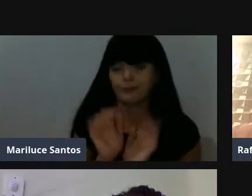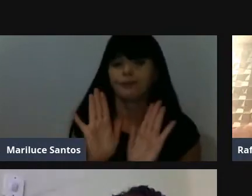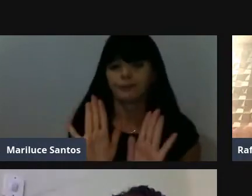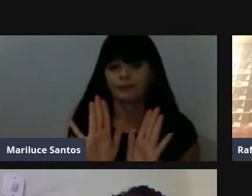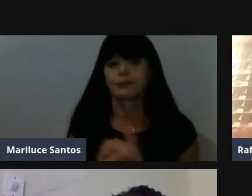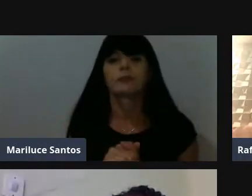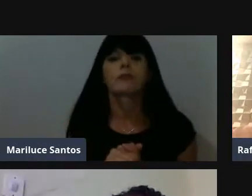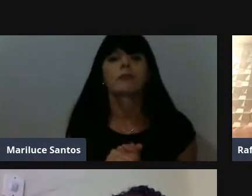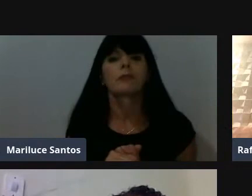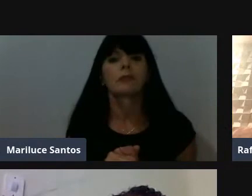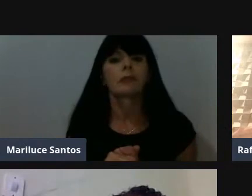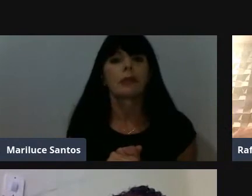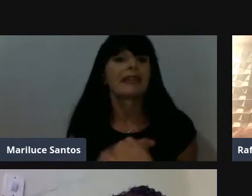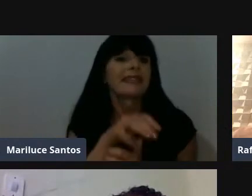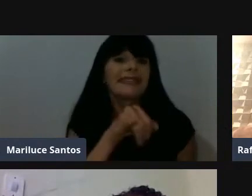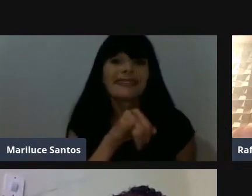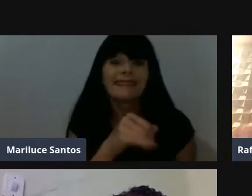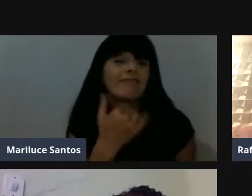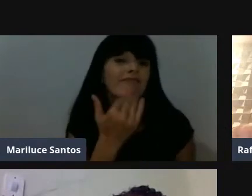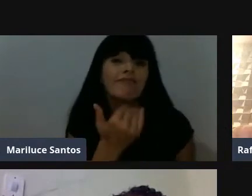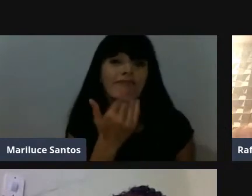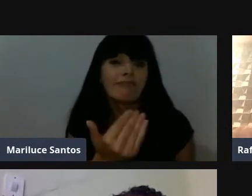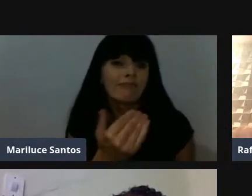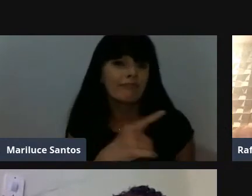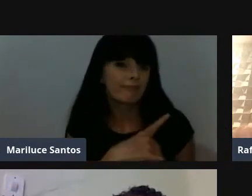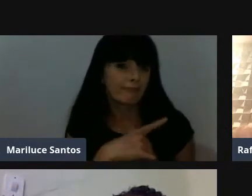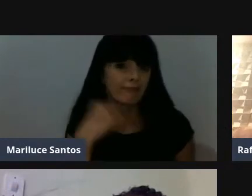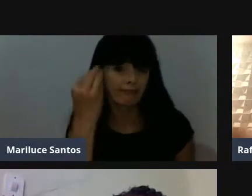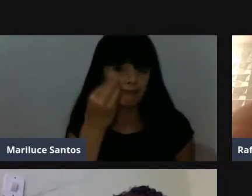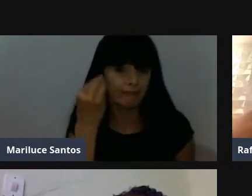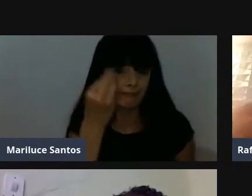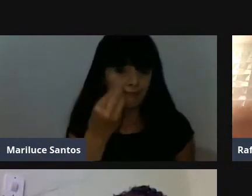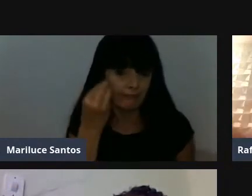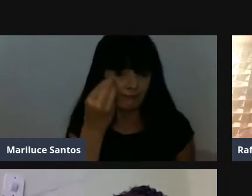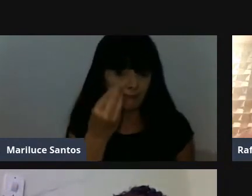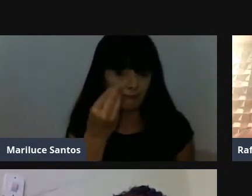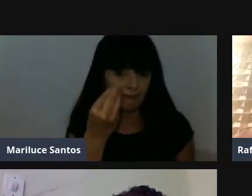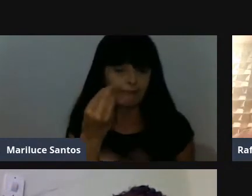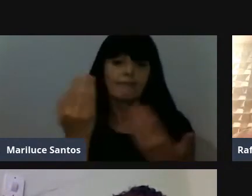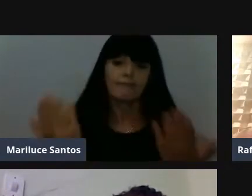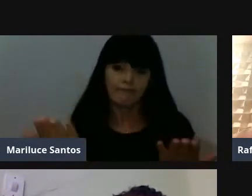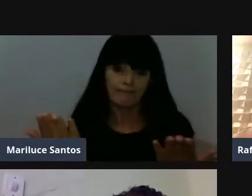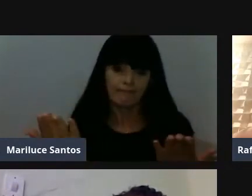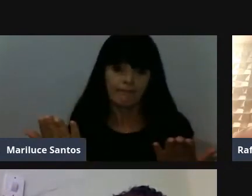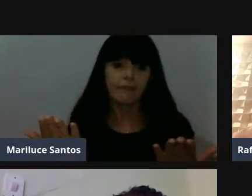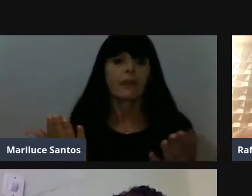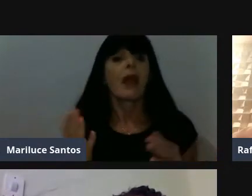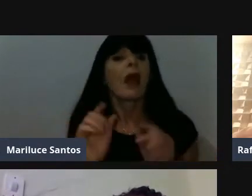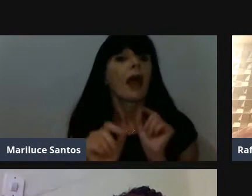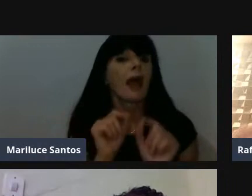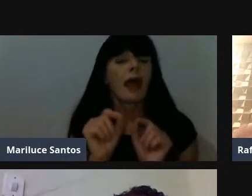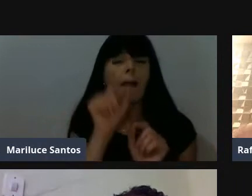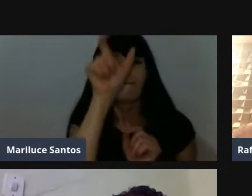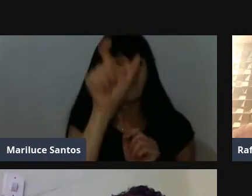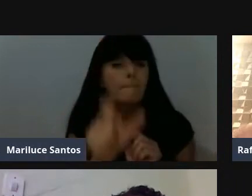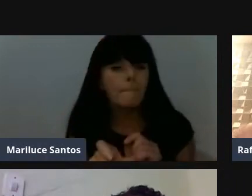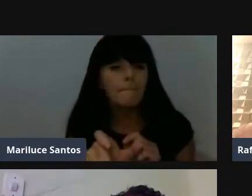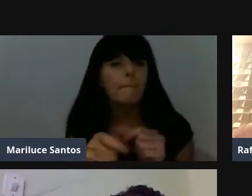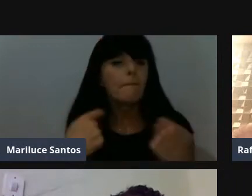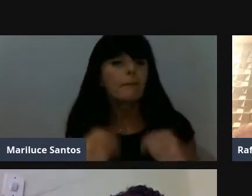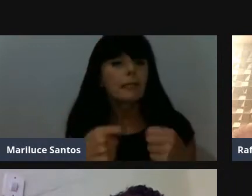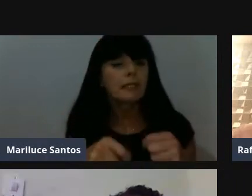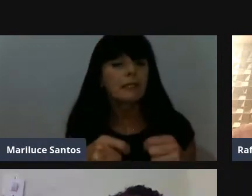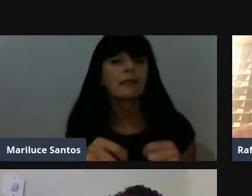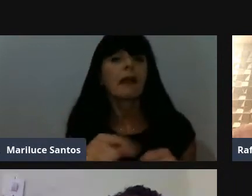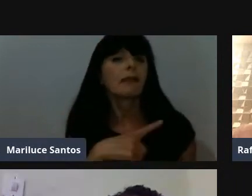se eles não têm experiência, não é pela experiência que eles vão entrar na empresa, né? Você concorda, Cristiane? Então, a pessoa precisa ter outras habilidades,